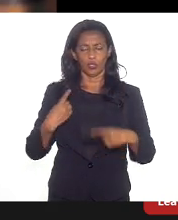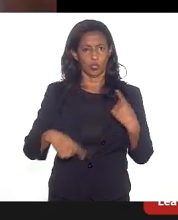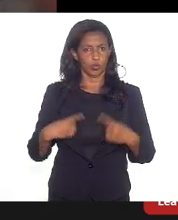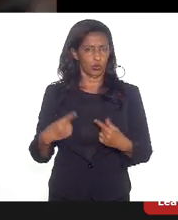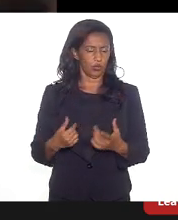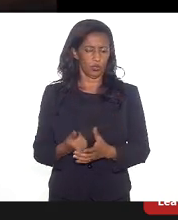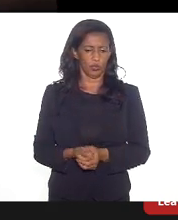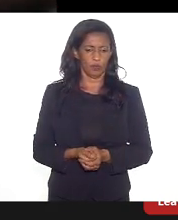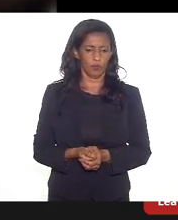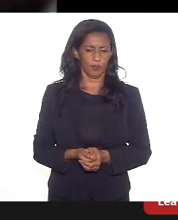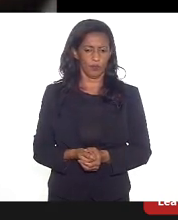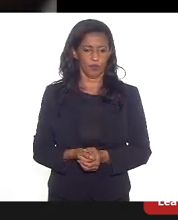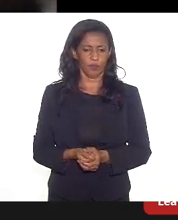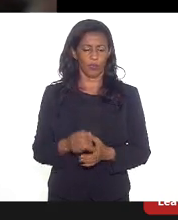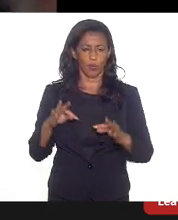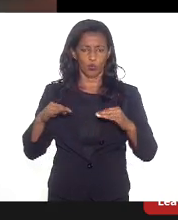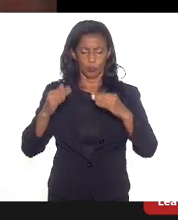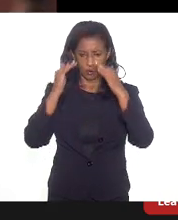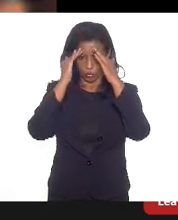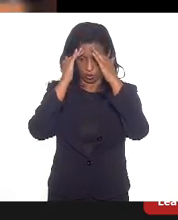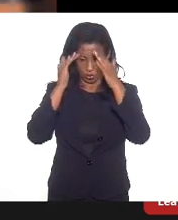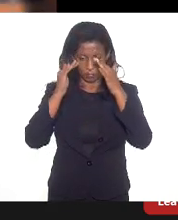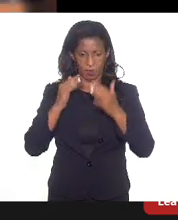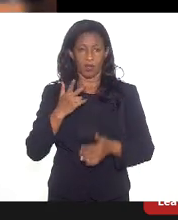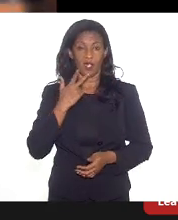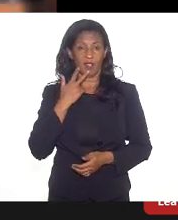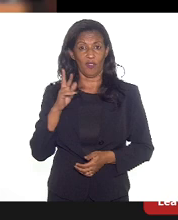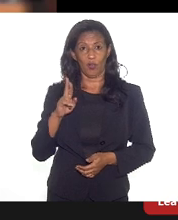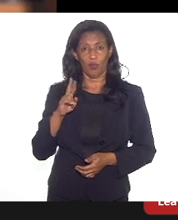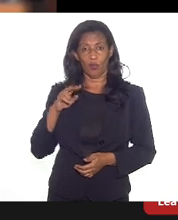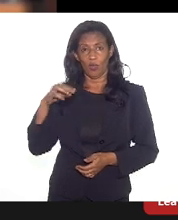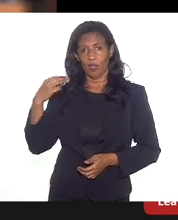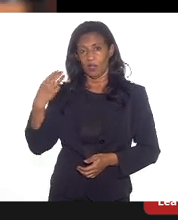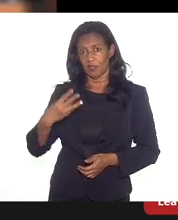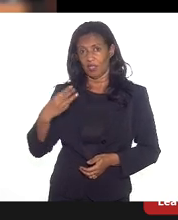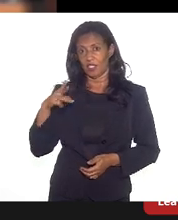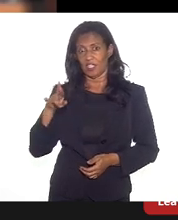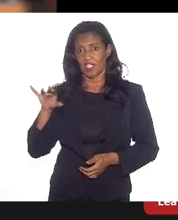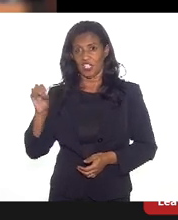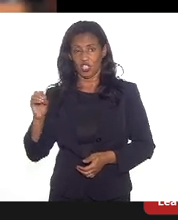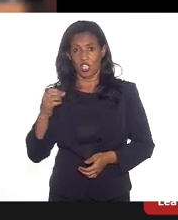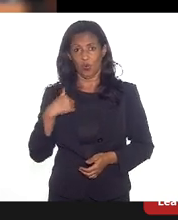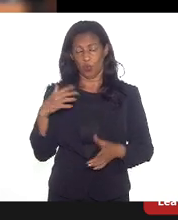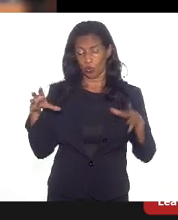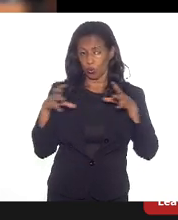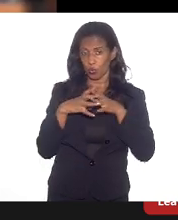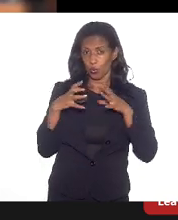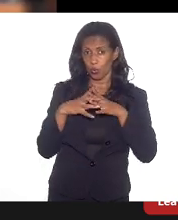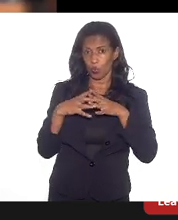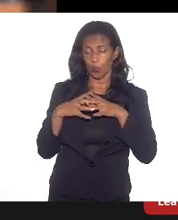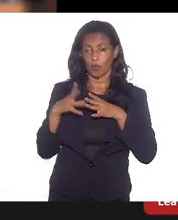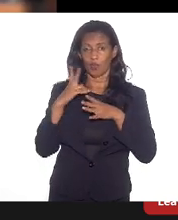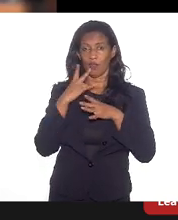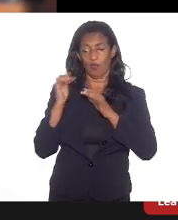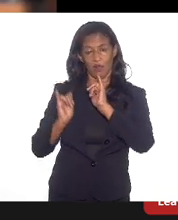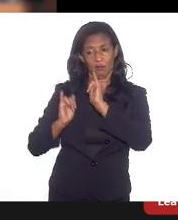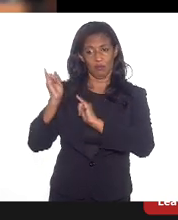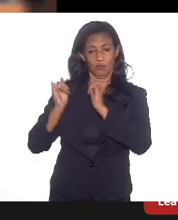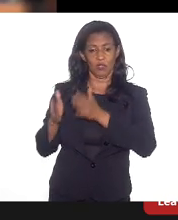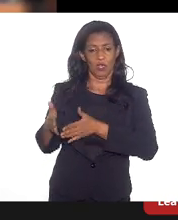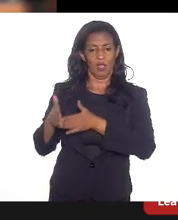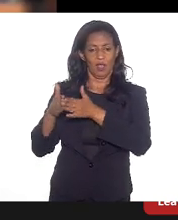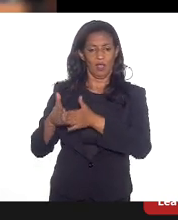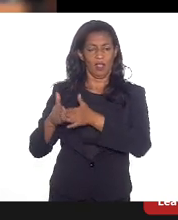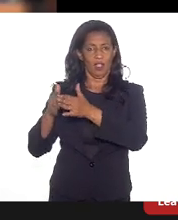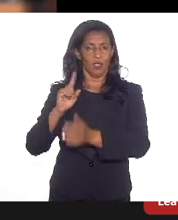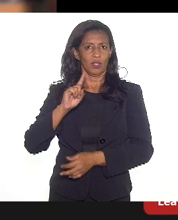respeito, só para ter ideia, ele falou em 3 mil, eu sou do grupo que discute o setor naval a nível nacional e no Rio, só tem